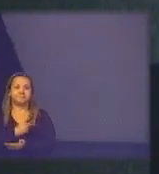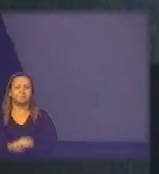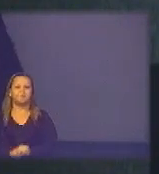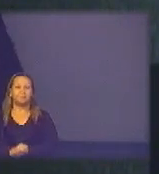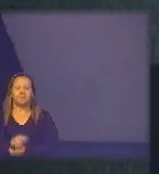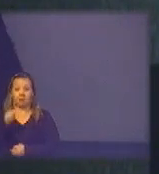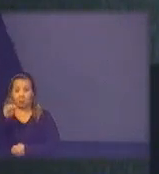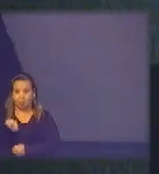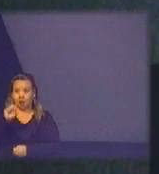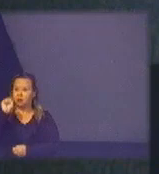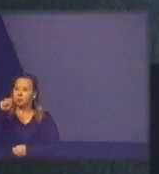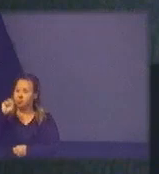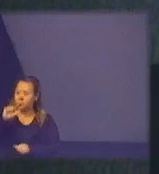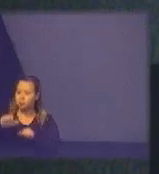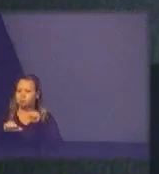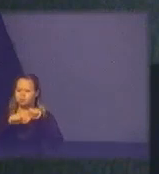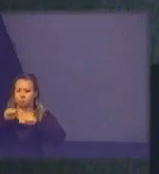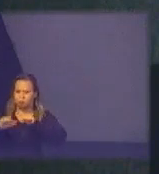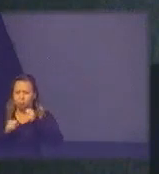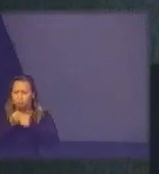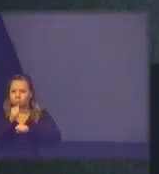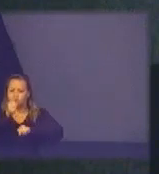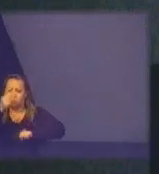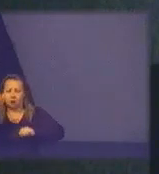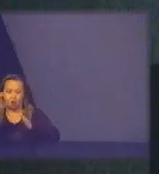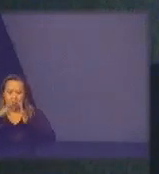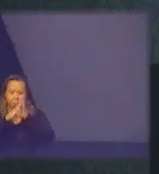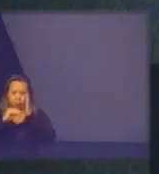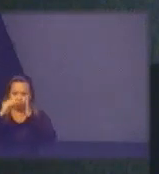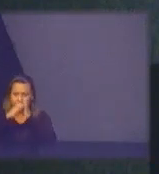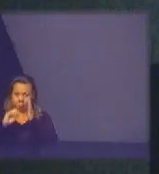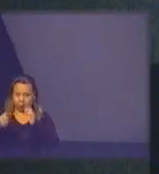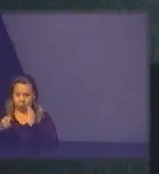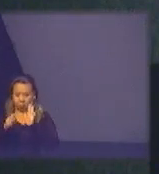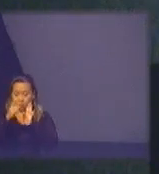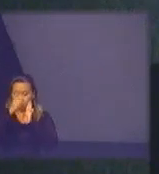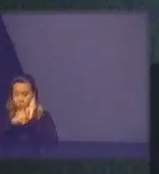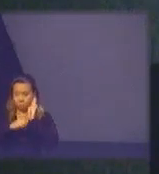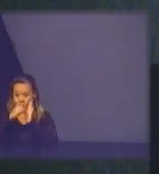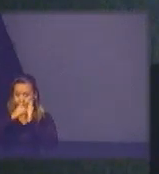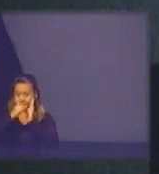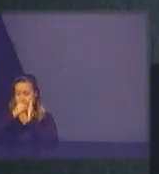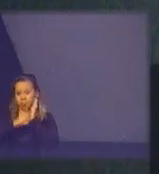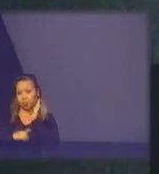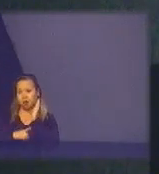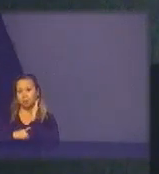esse sim vai ser uma mudança enorme de paradigma que é o novo decreto do pregão eletrônico